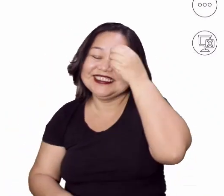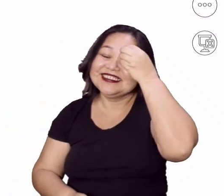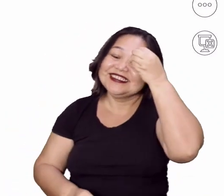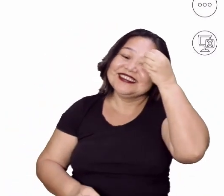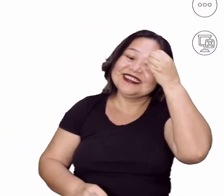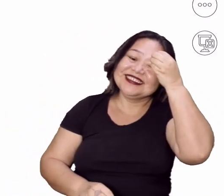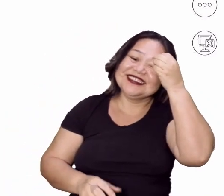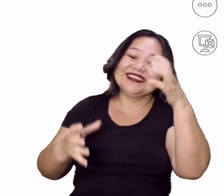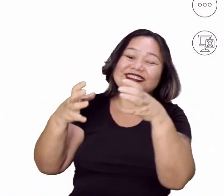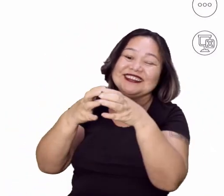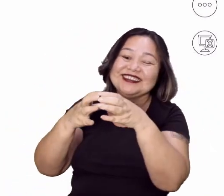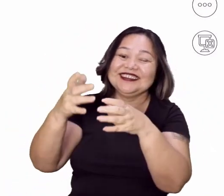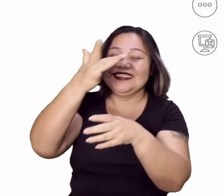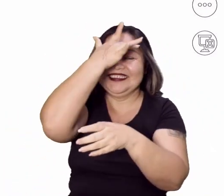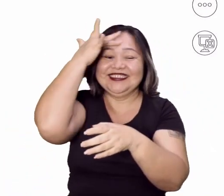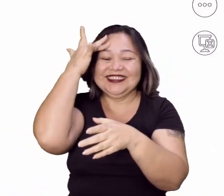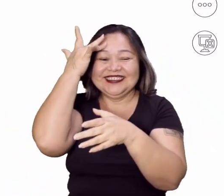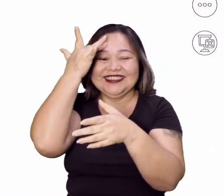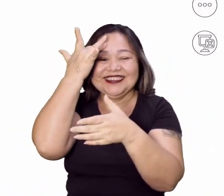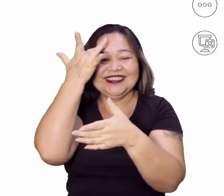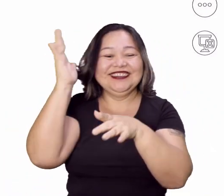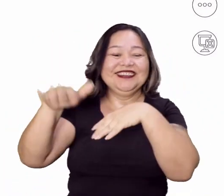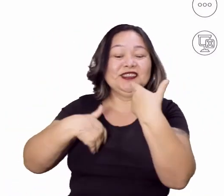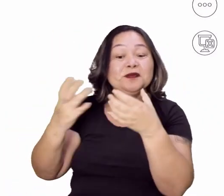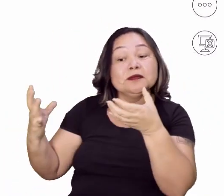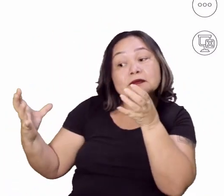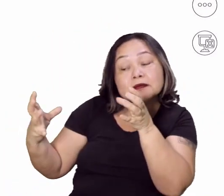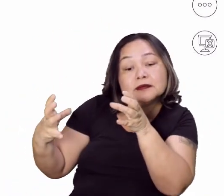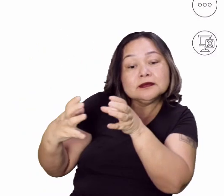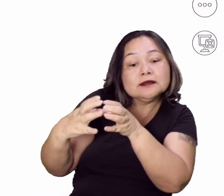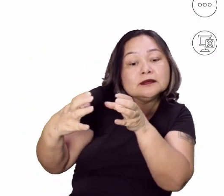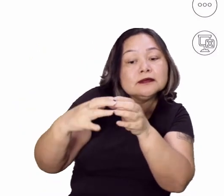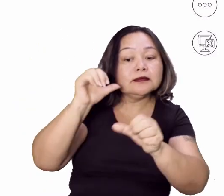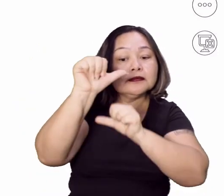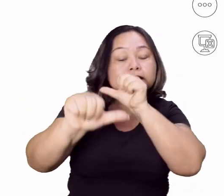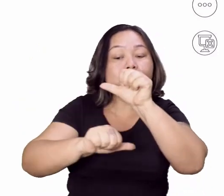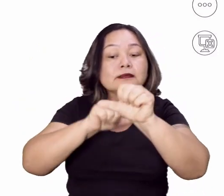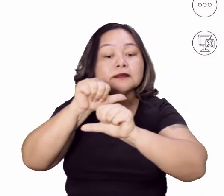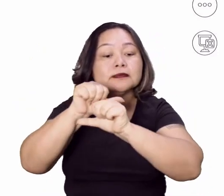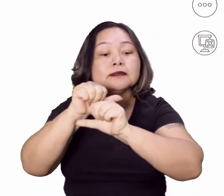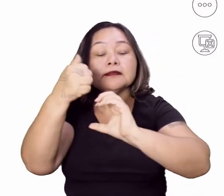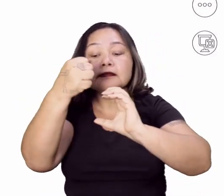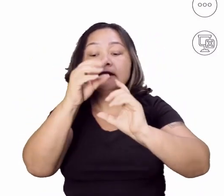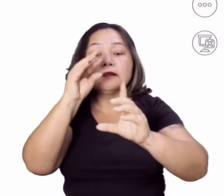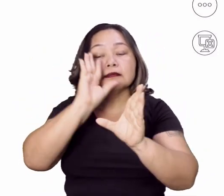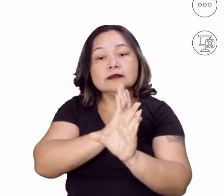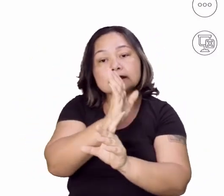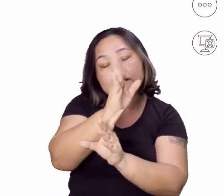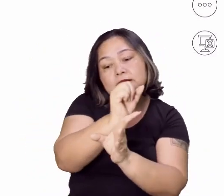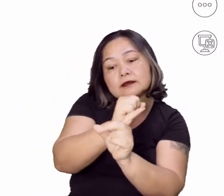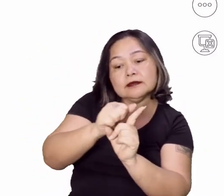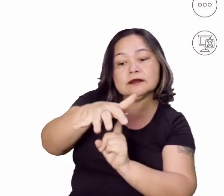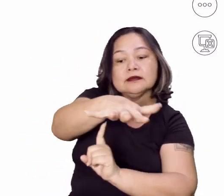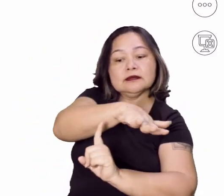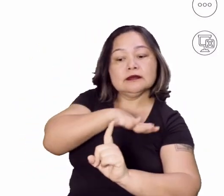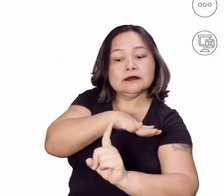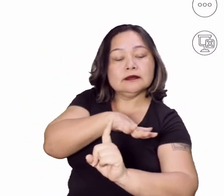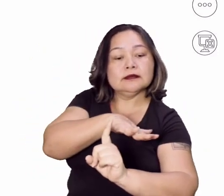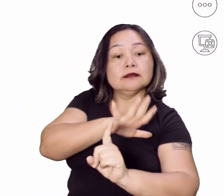Um grupo de pessoas que atuam conjuntamente para transformar algum aspecto da sociedade.